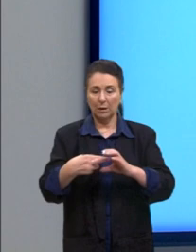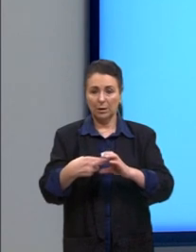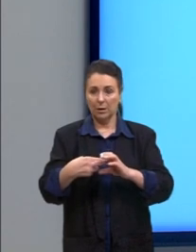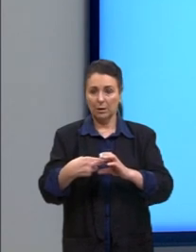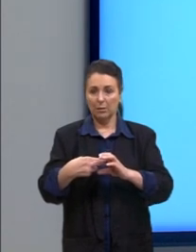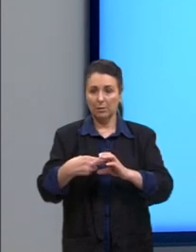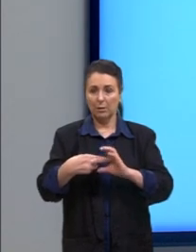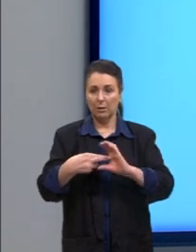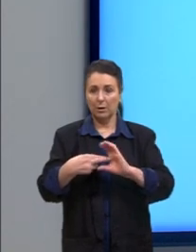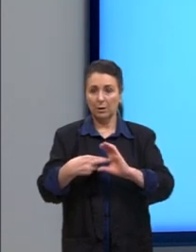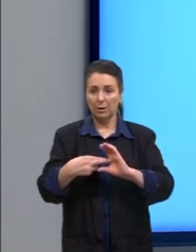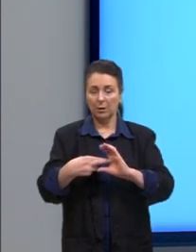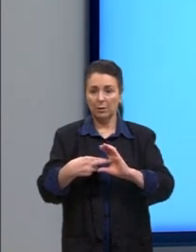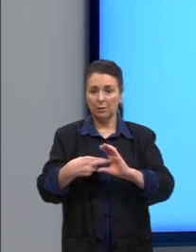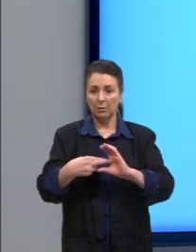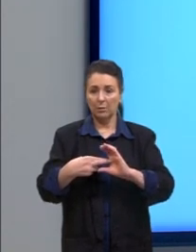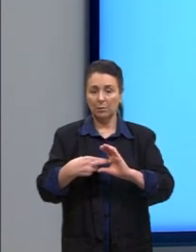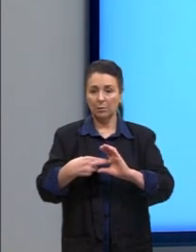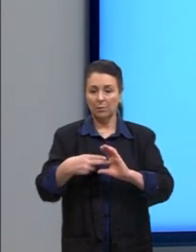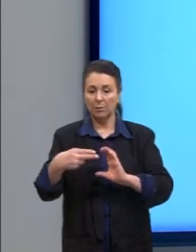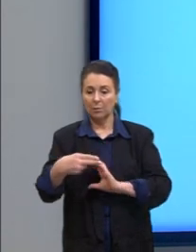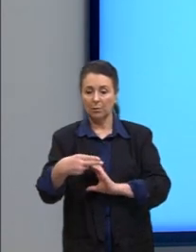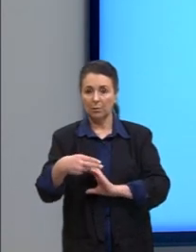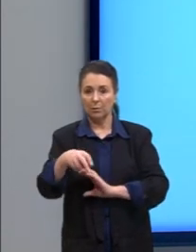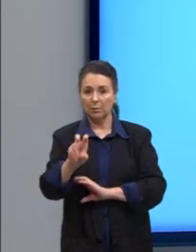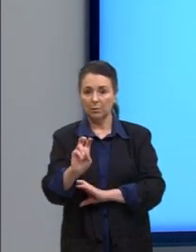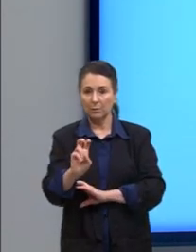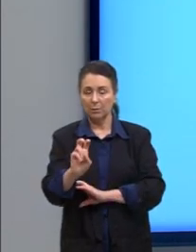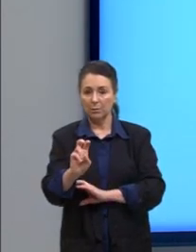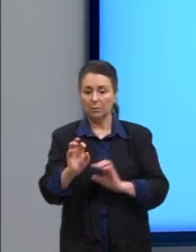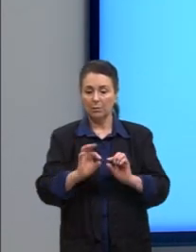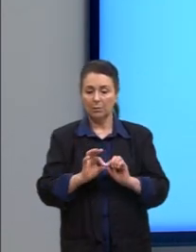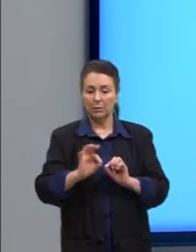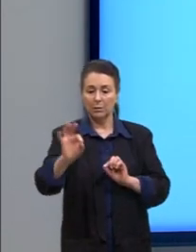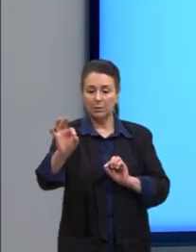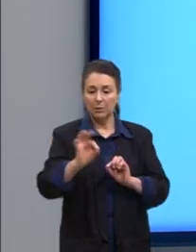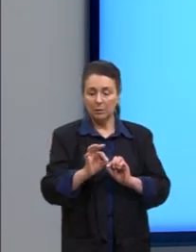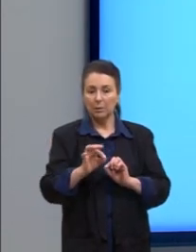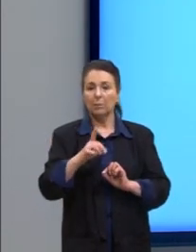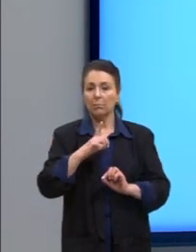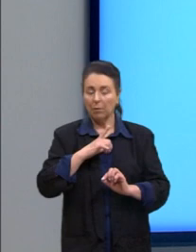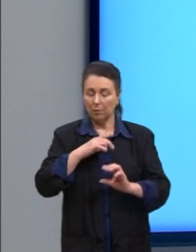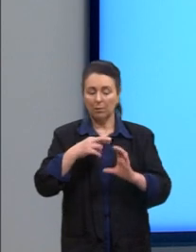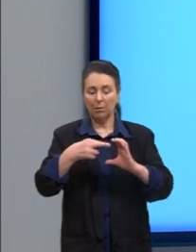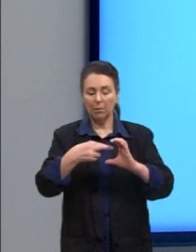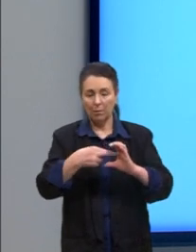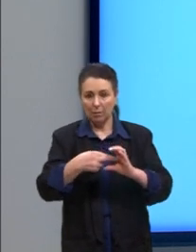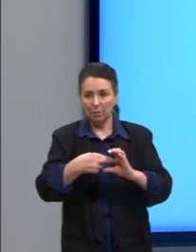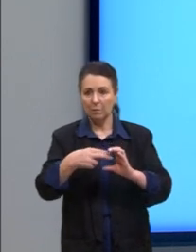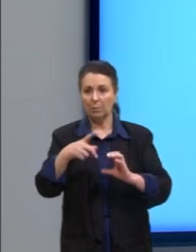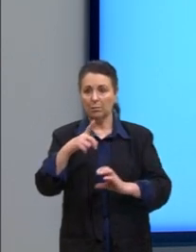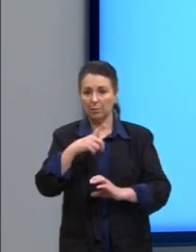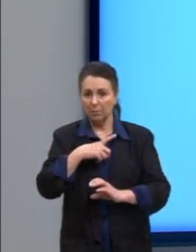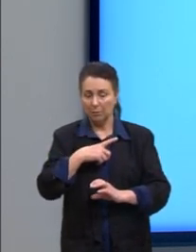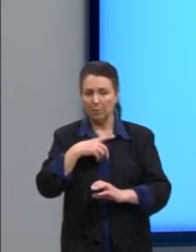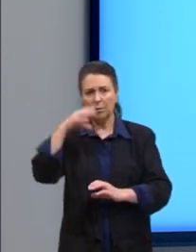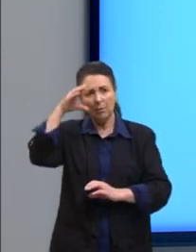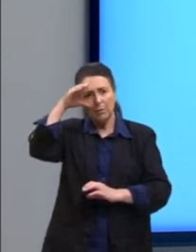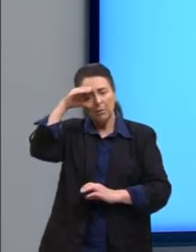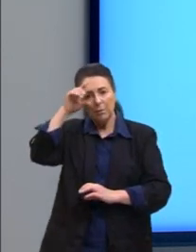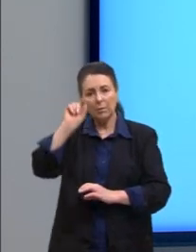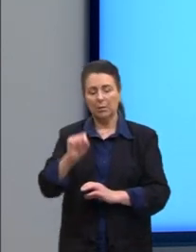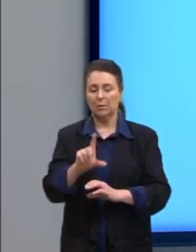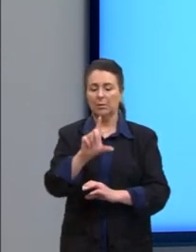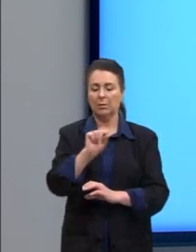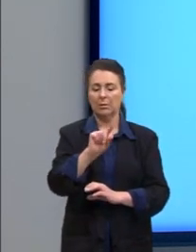igual a 5. Pronto, eu tenho a distância e tenho o raio. E daí o que eu consegui observar? Que